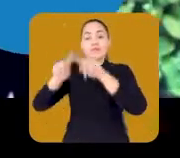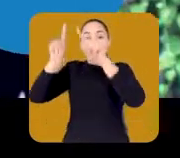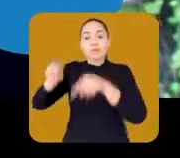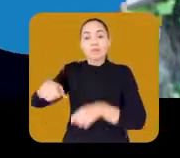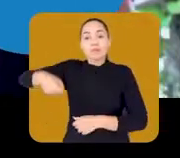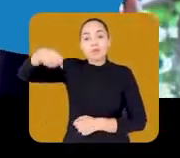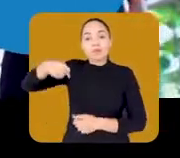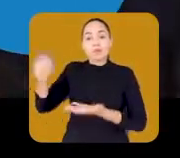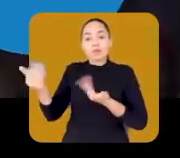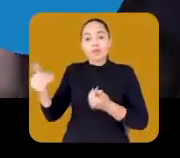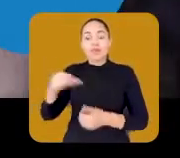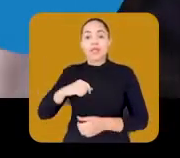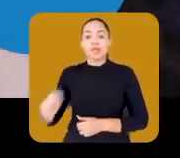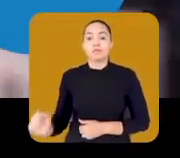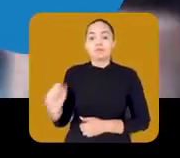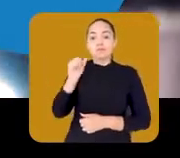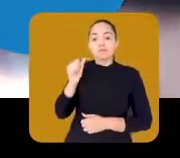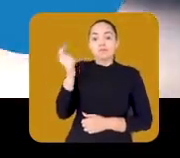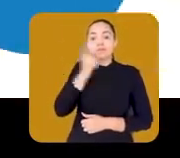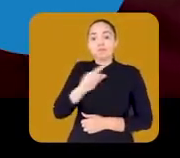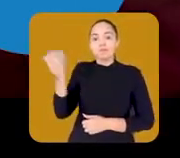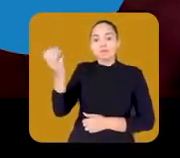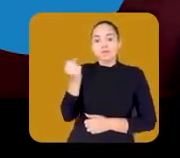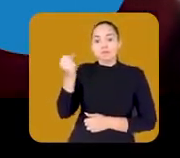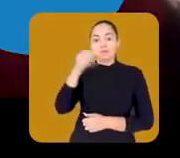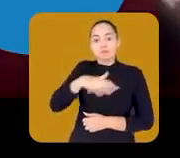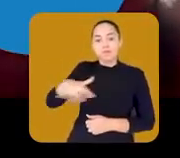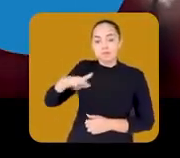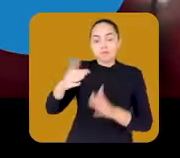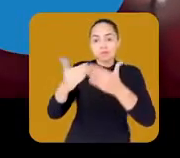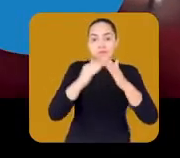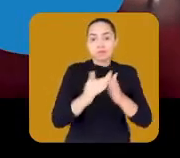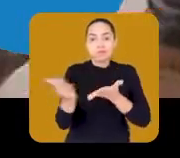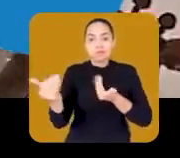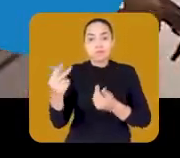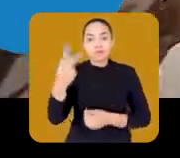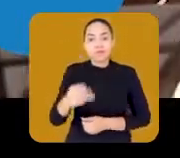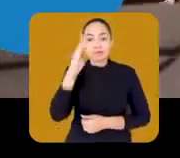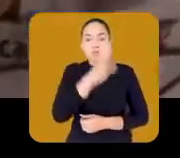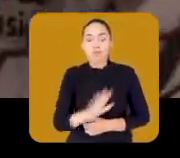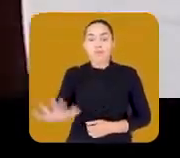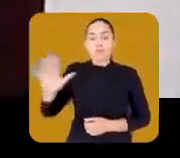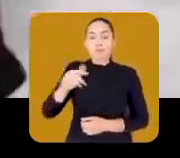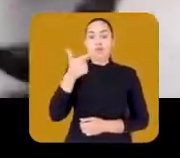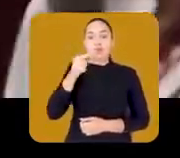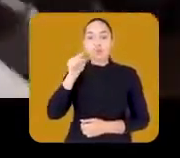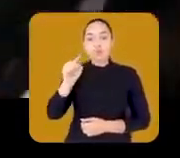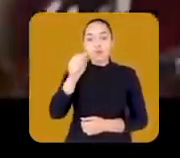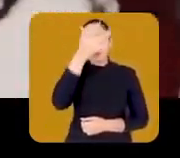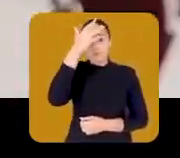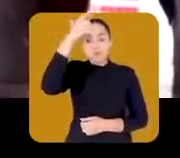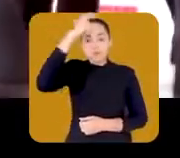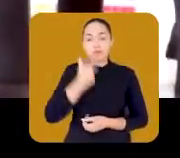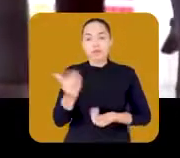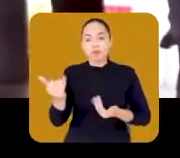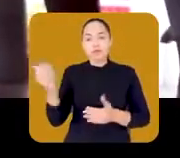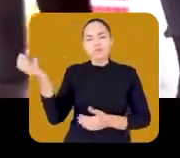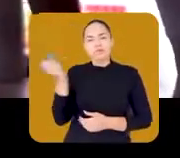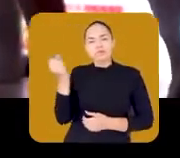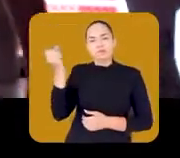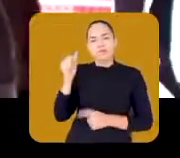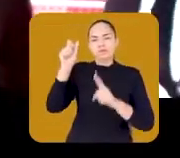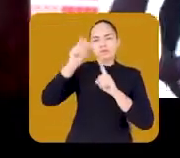O Bolsa Jovem é o primeiro programa de transferência de renda para a juventude da periferia no Brasil. 2 mil jovens